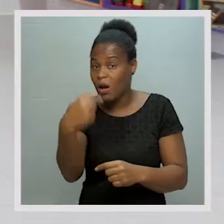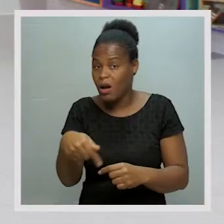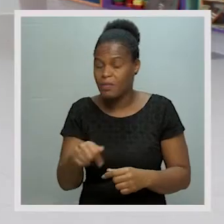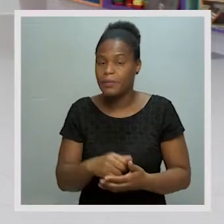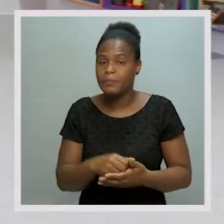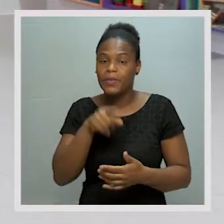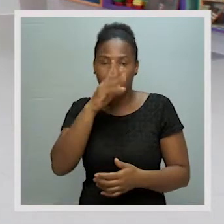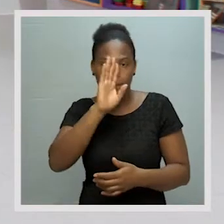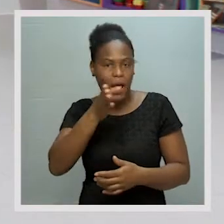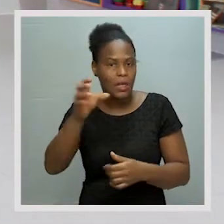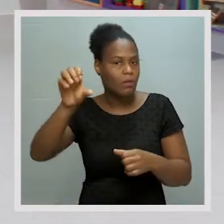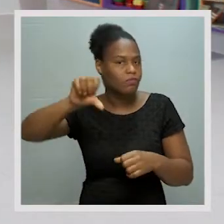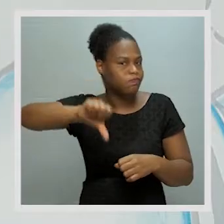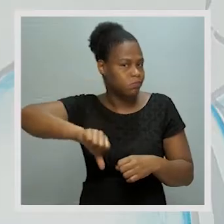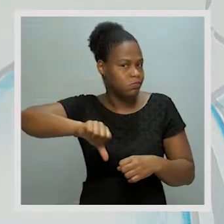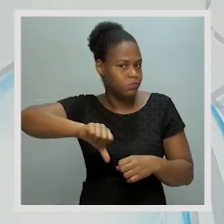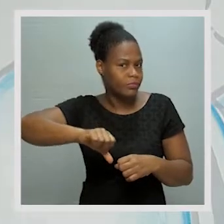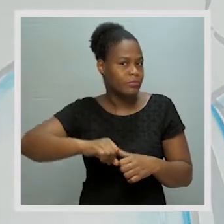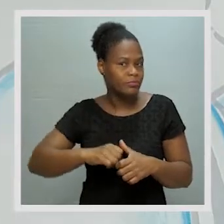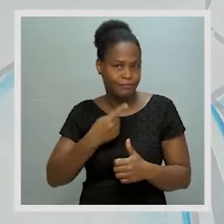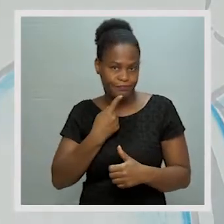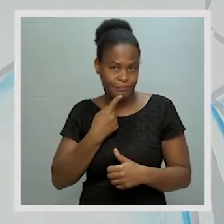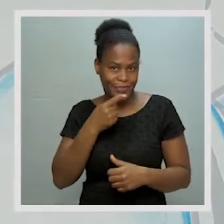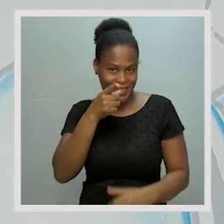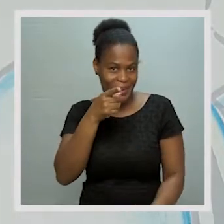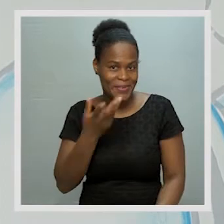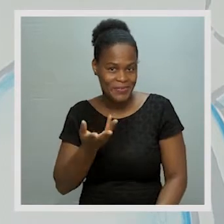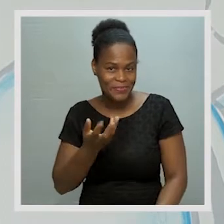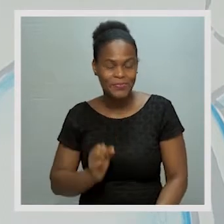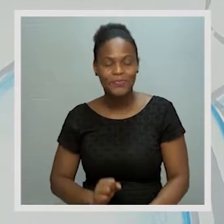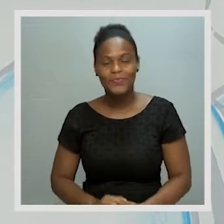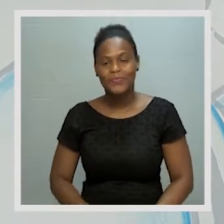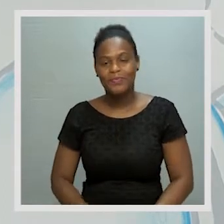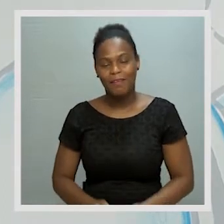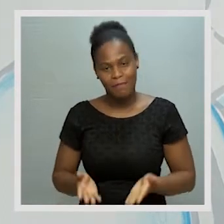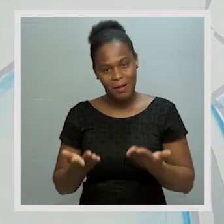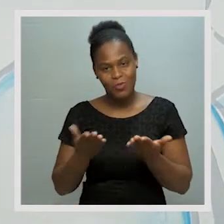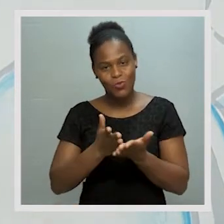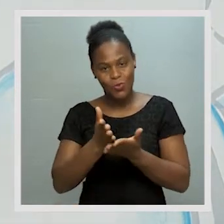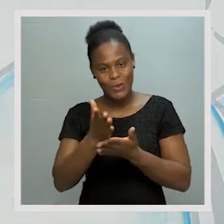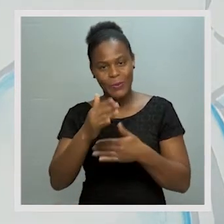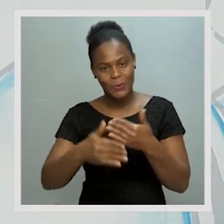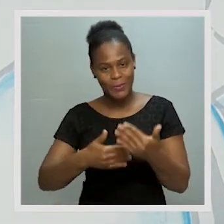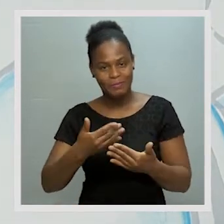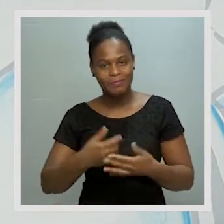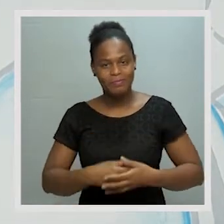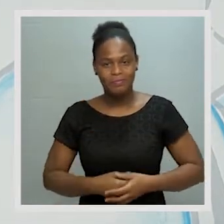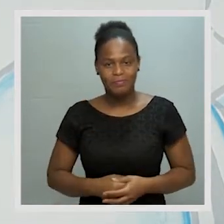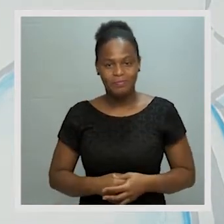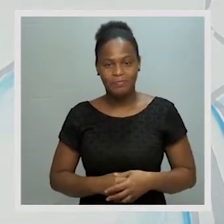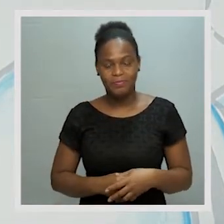Por isso, esta é uma prática incorreta. Entenderam? Isso. Então, vamos prosseguir.